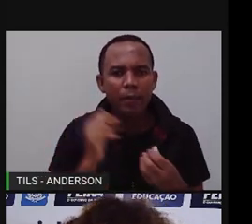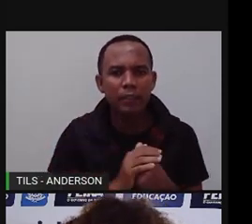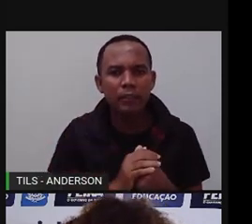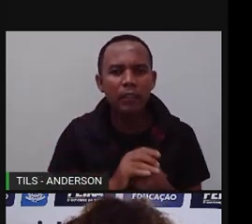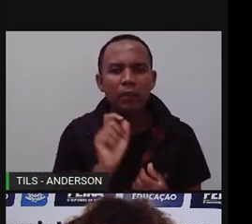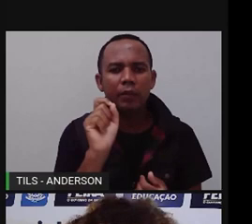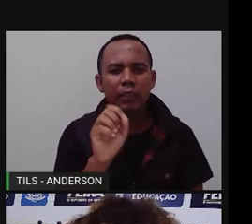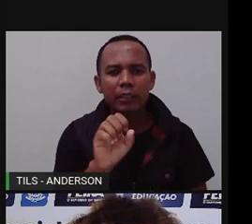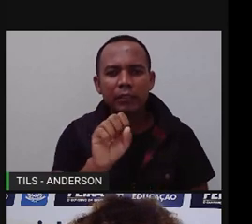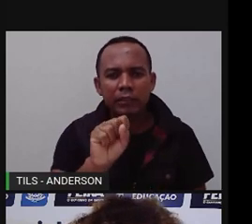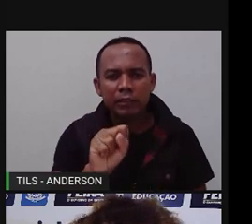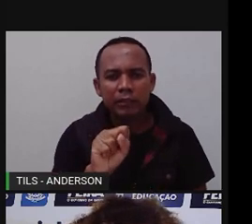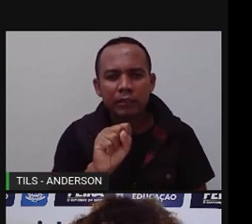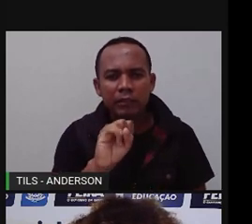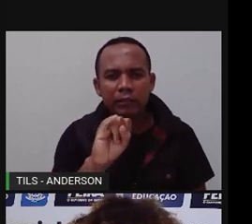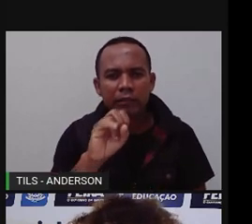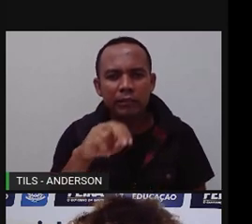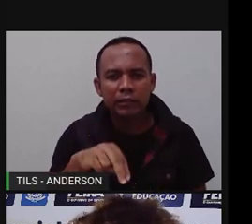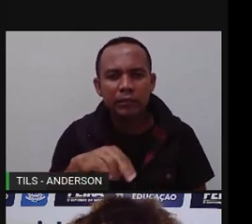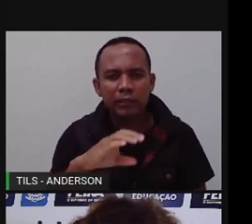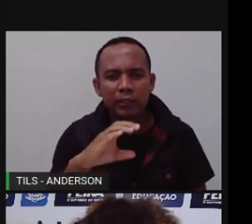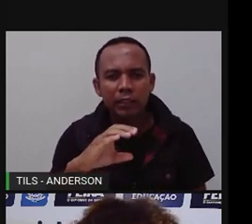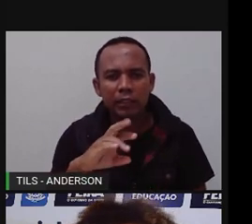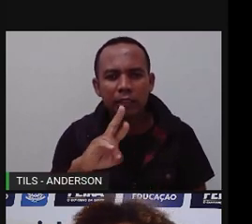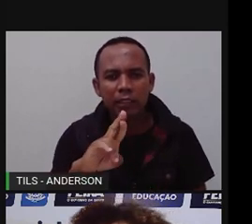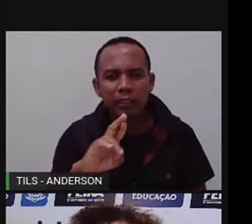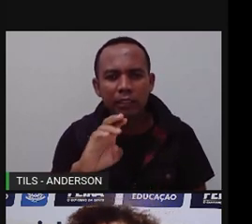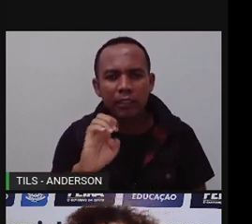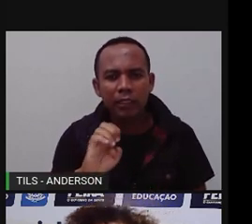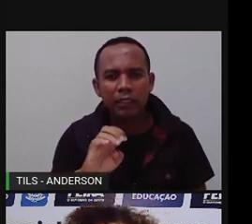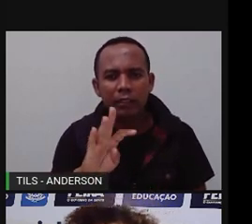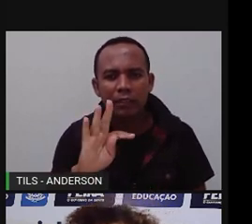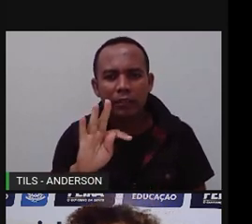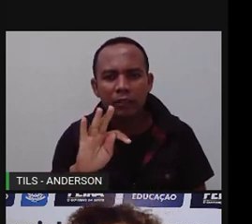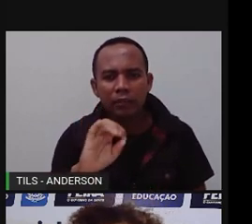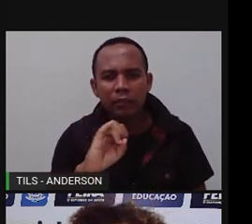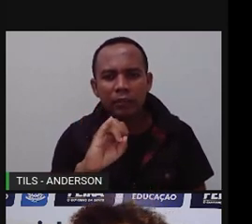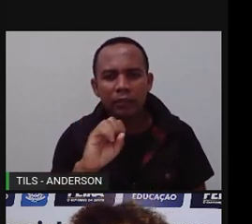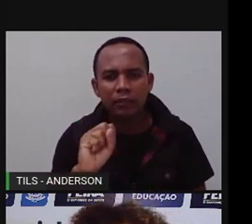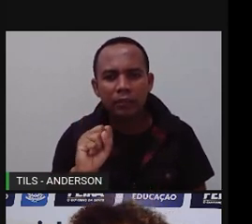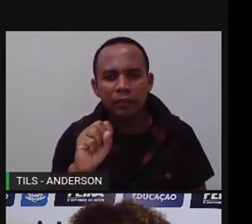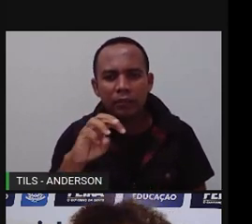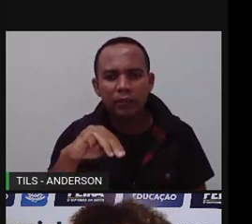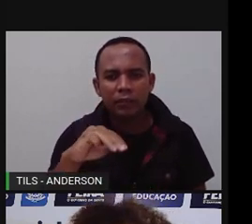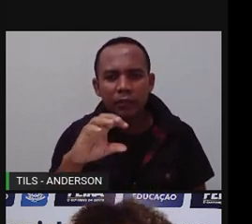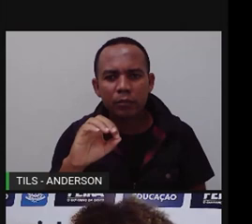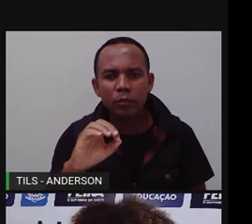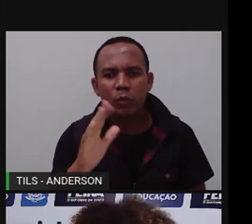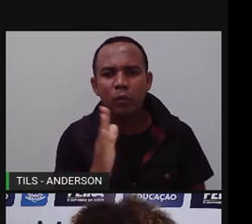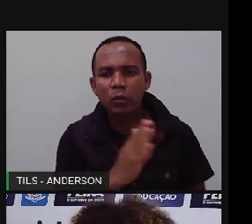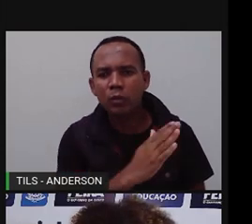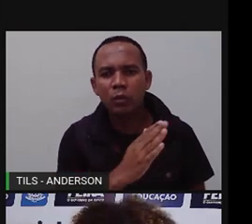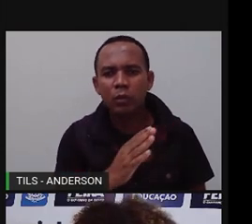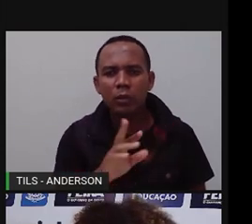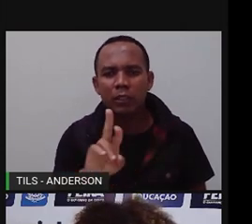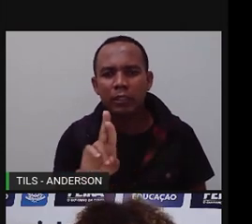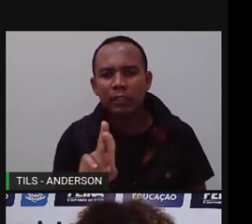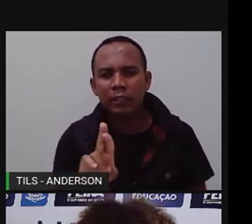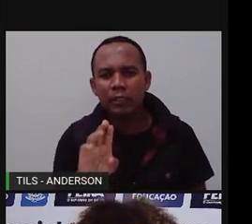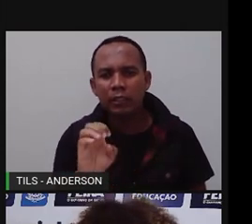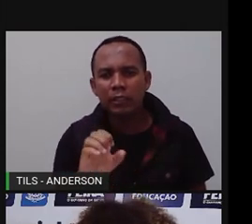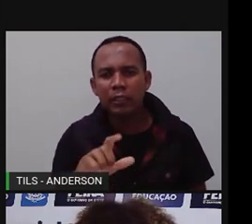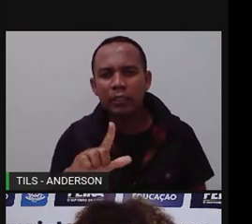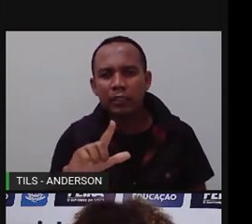é esse sincretismo? É você conseguir, conseguir não, tentar, né, mesclar essas duas religiões